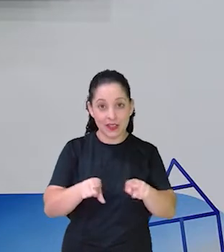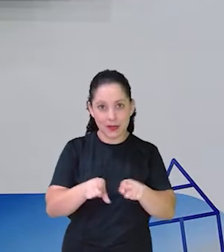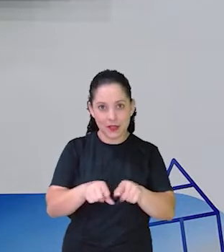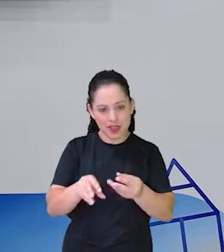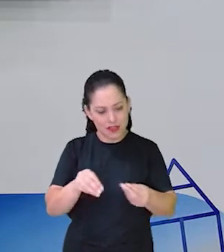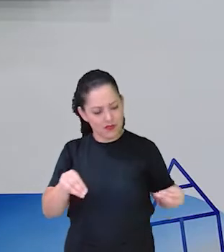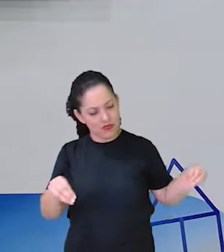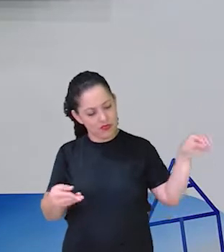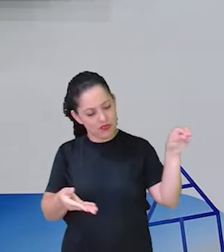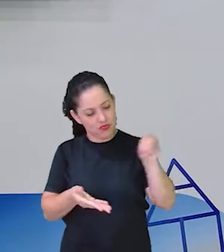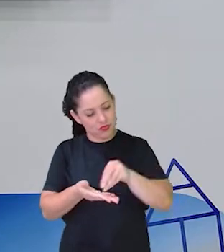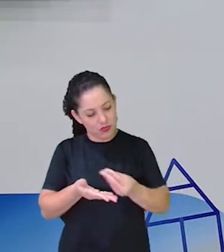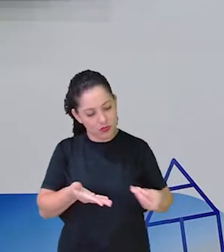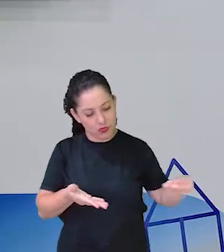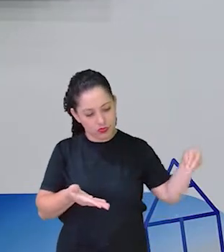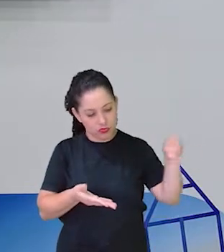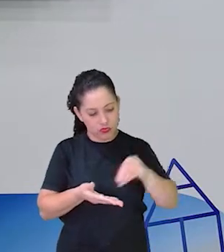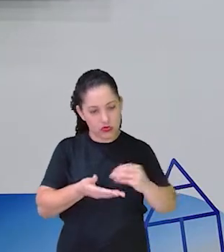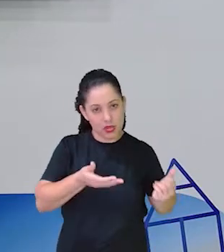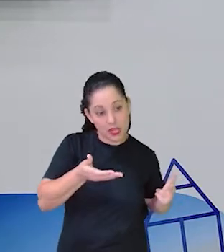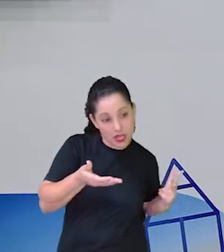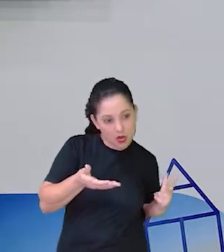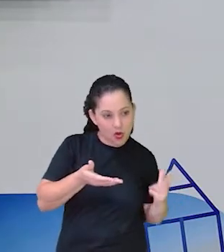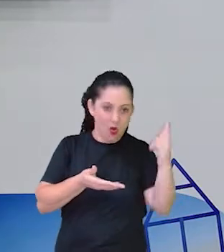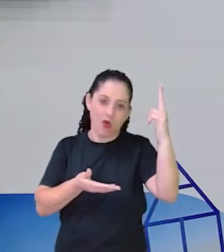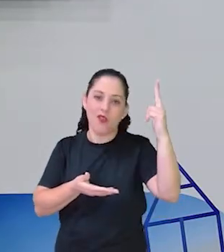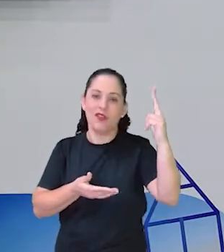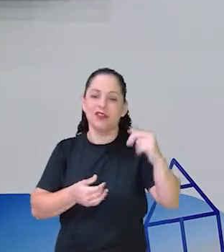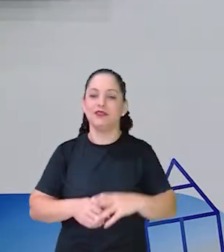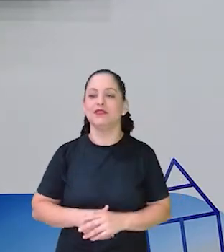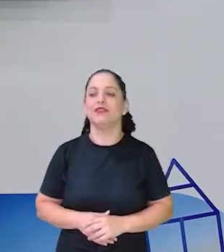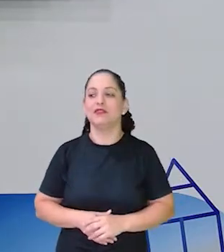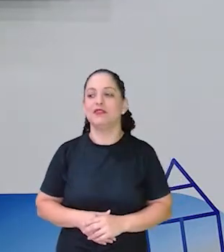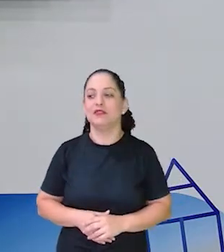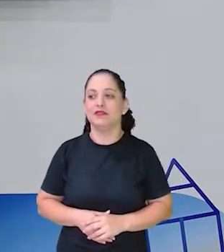Cortei Agora o outro corte